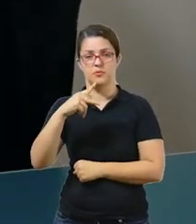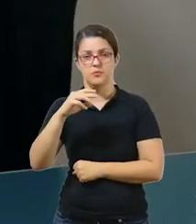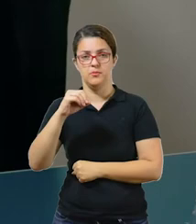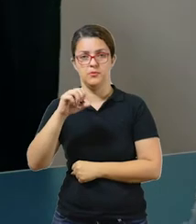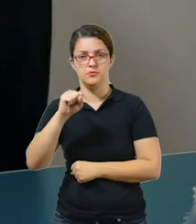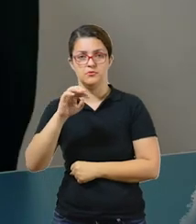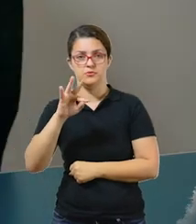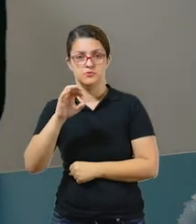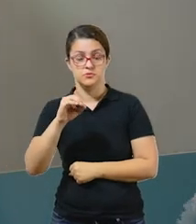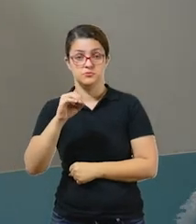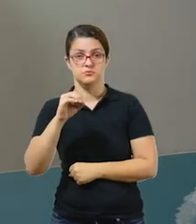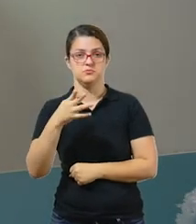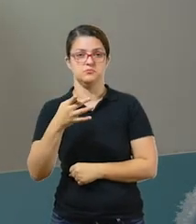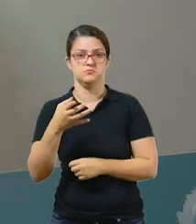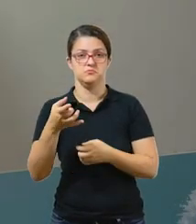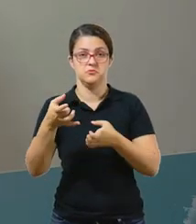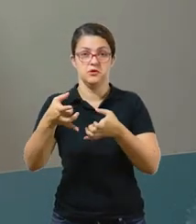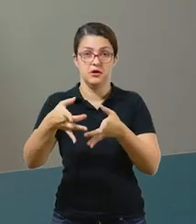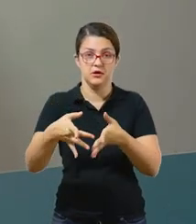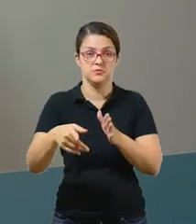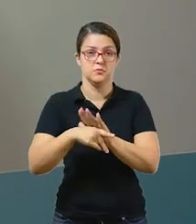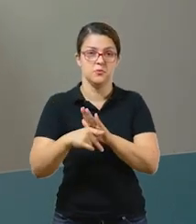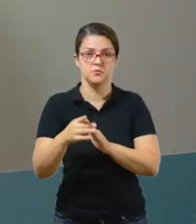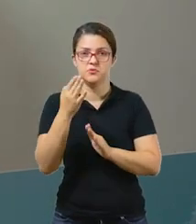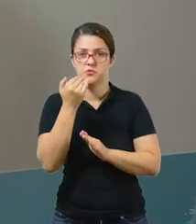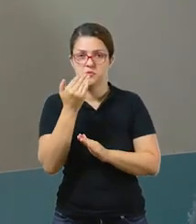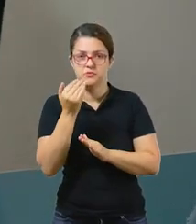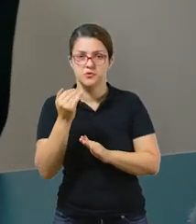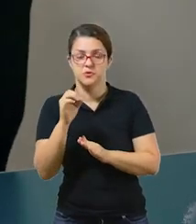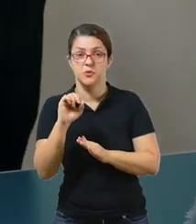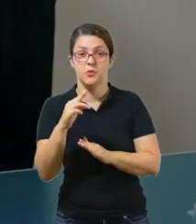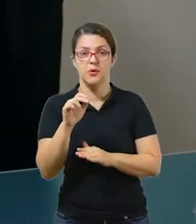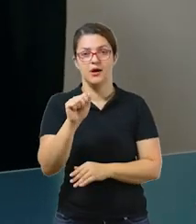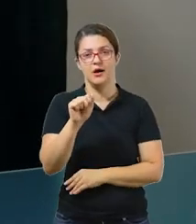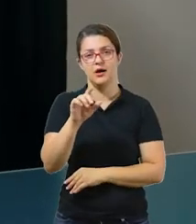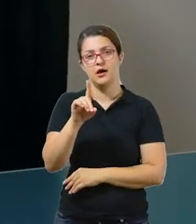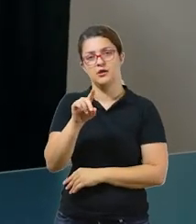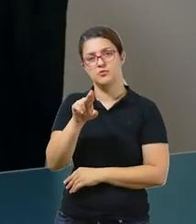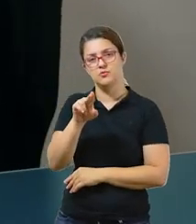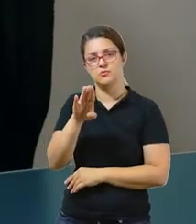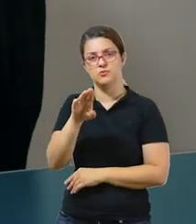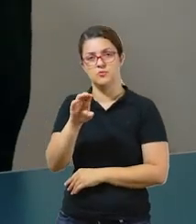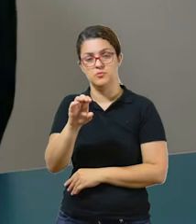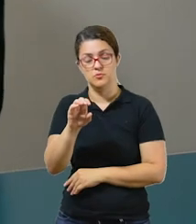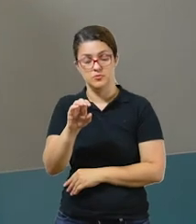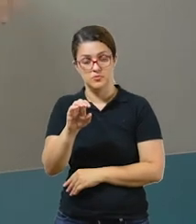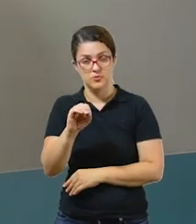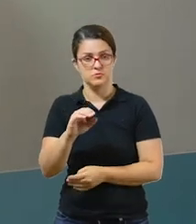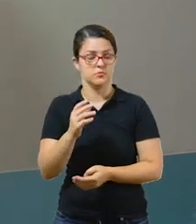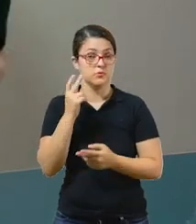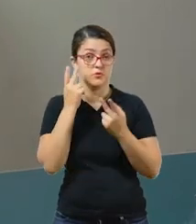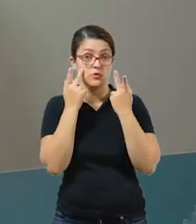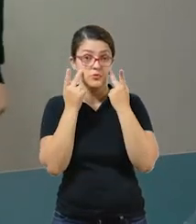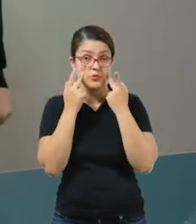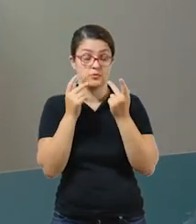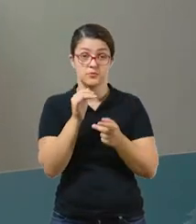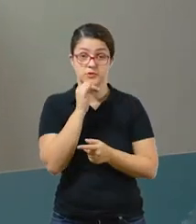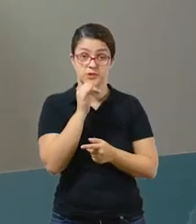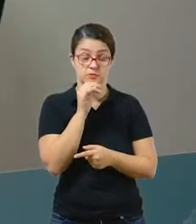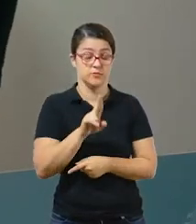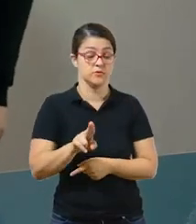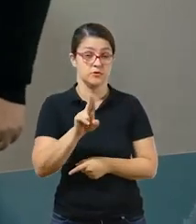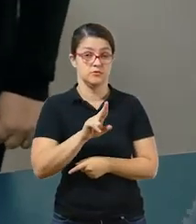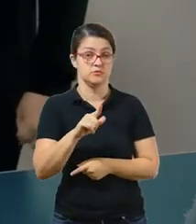adubo. E aí eu coloquei uma dica aqui de um adubo natural, que você vai usar com coisas que você tem na sua casa, que você jogaria no